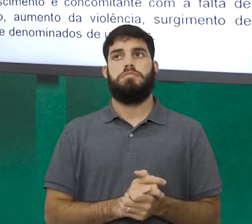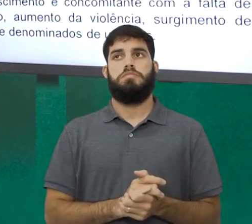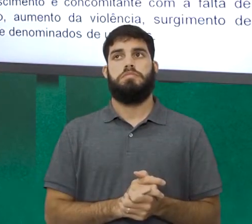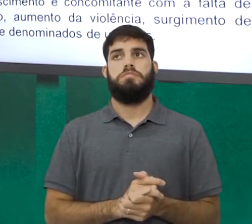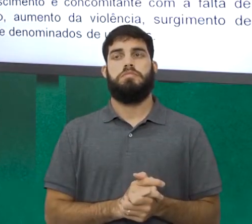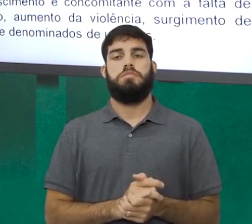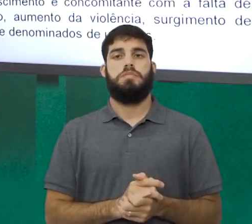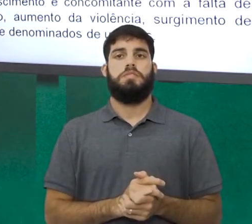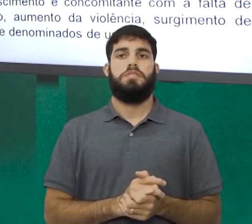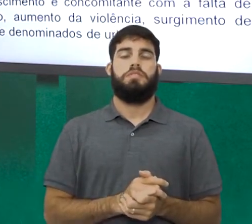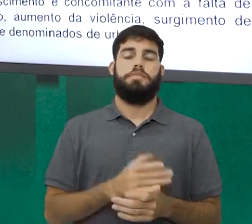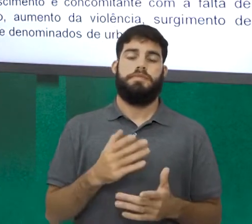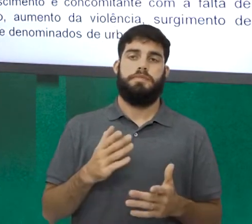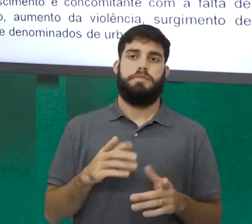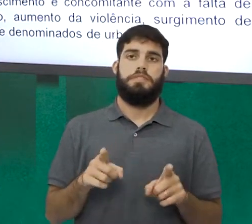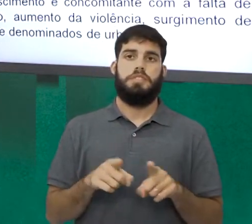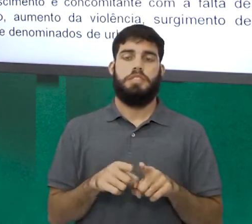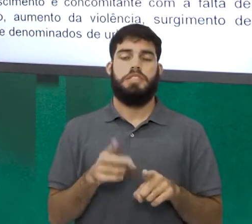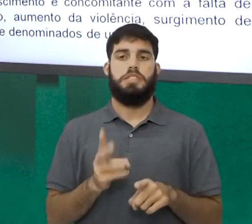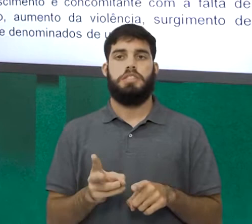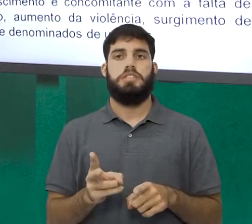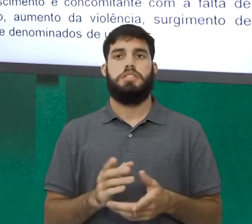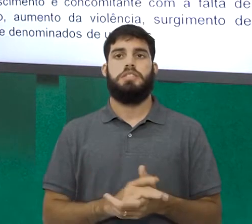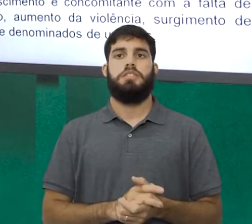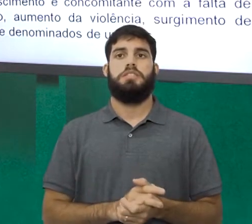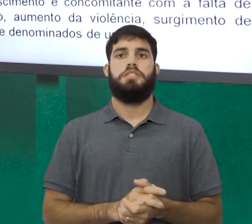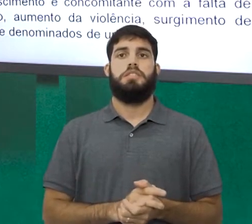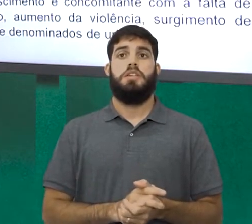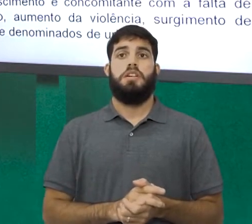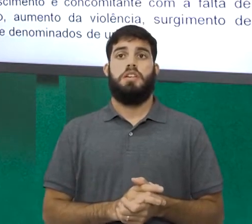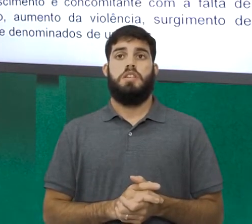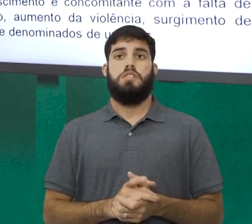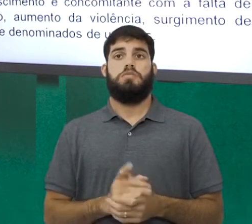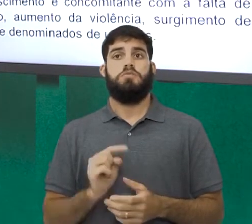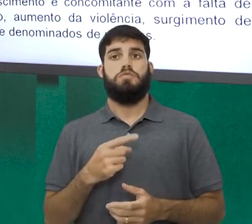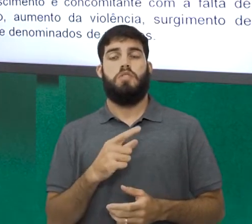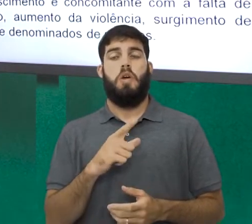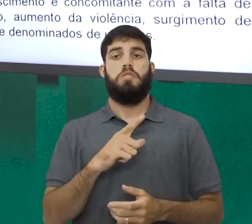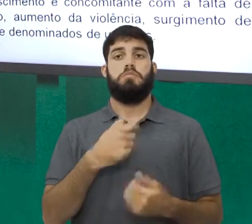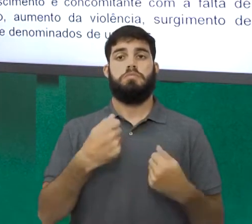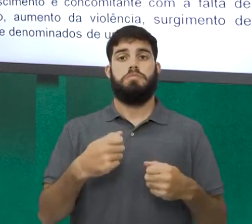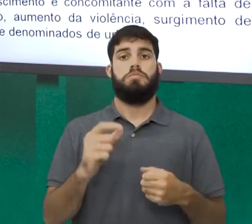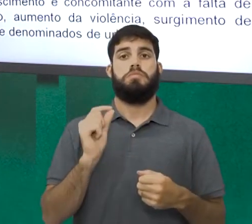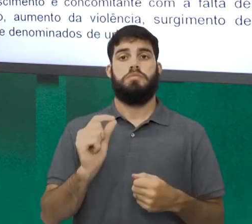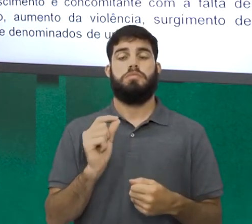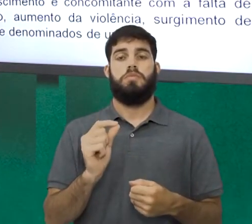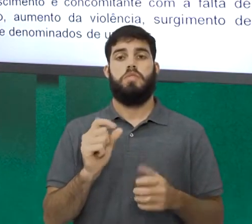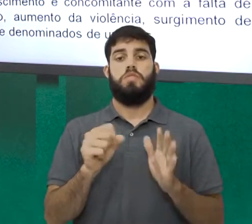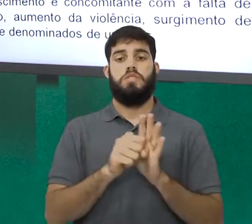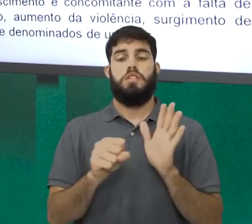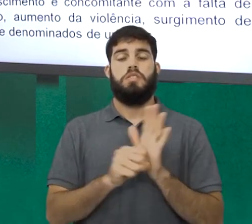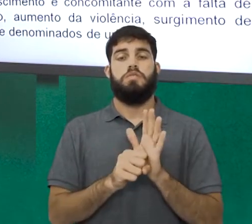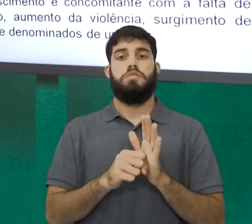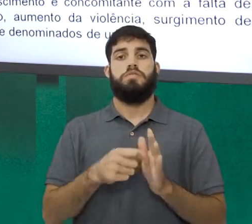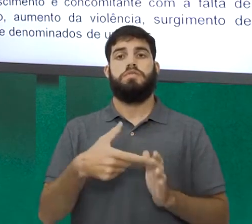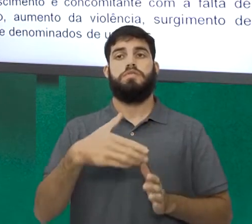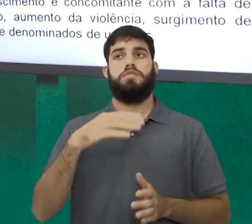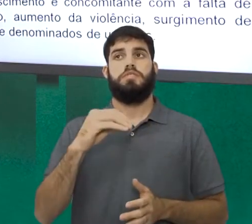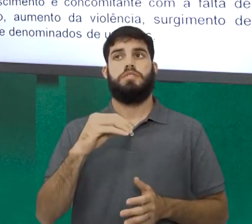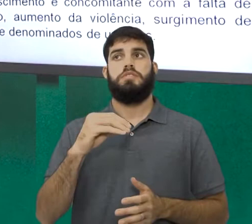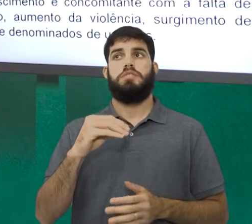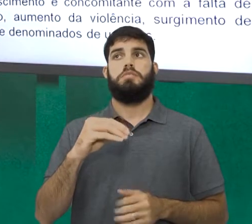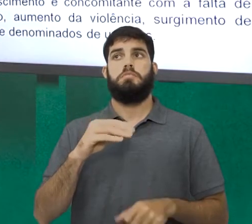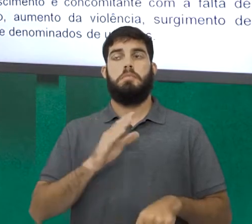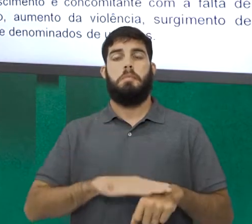em 1900, 2000 e em 2015. Com base nisso, temos que o século XX apresentou o mais rápido processo de